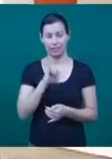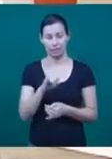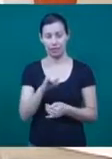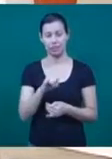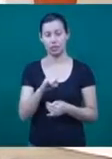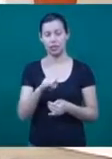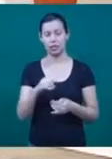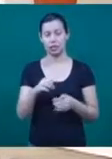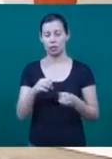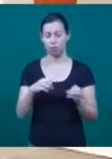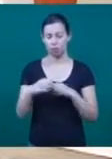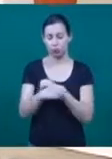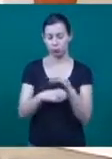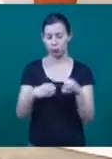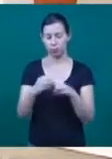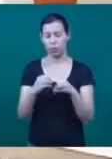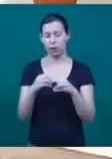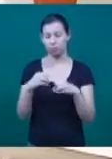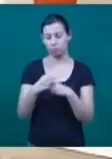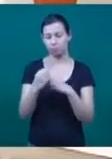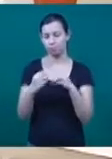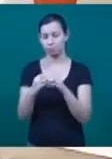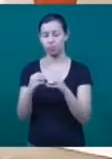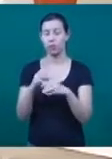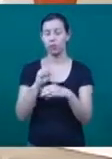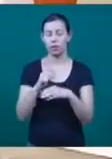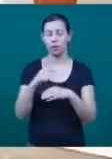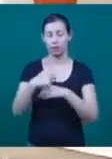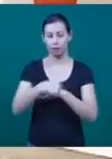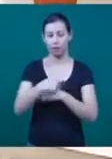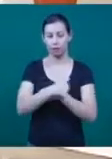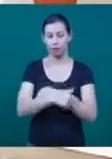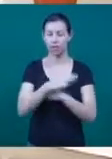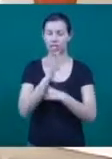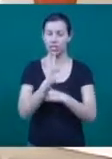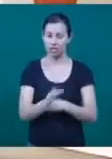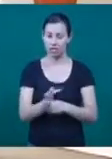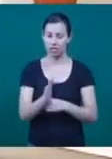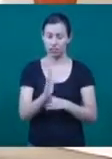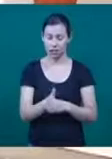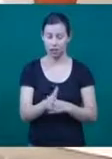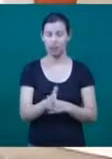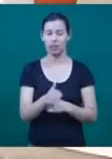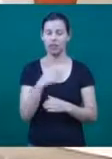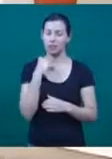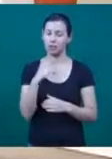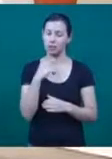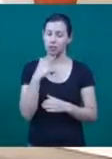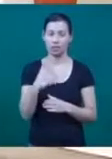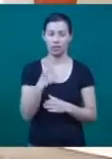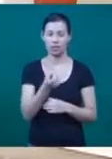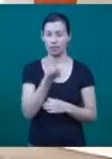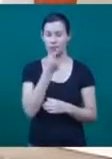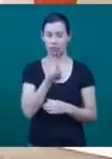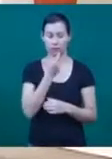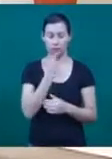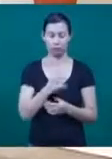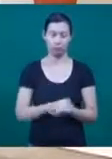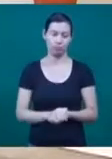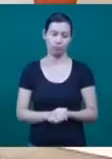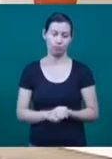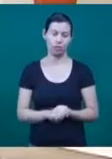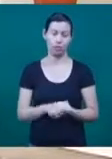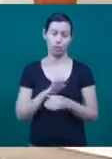cérebro, da medula, o tratamento não atua mais. Então, o tratamento é feito desde o início com drogas que